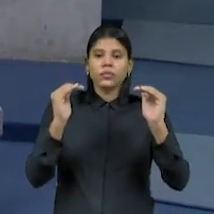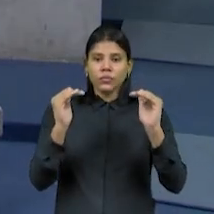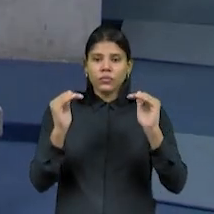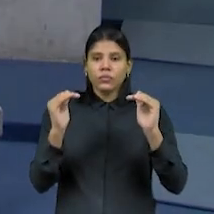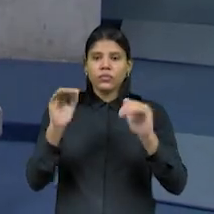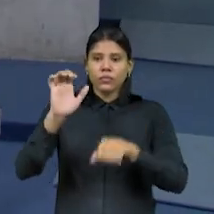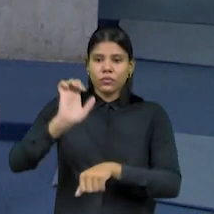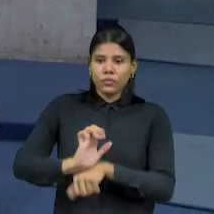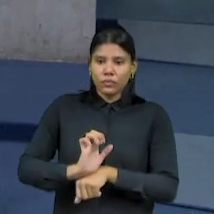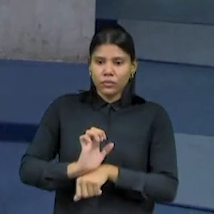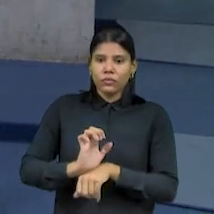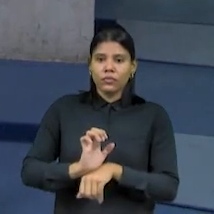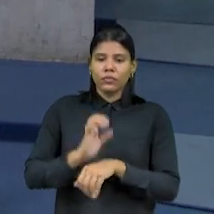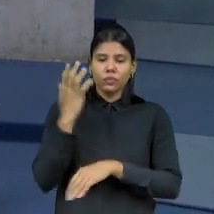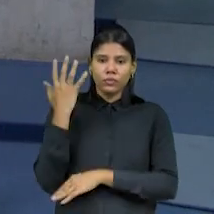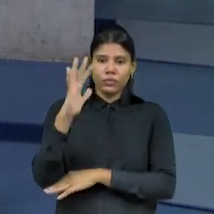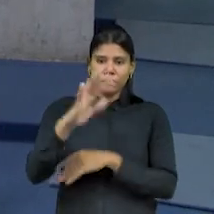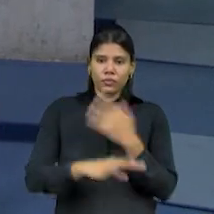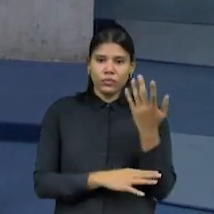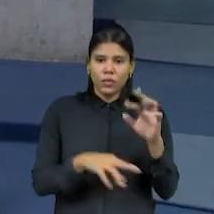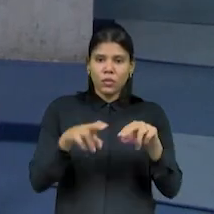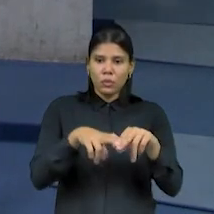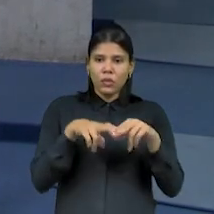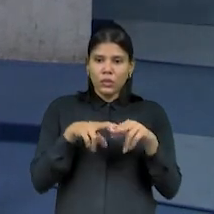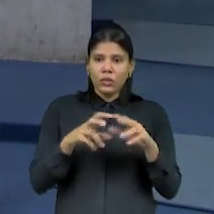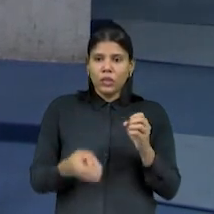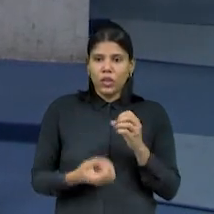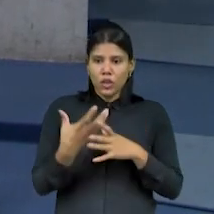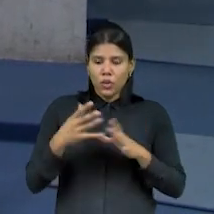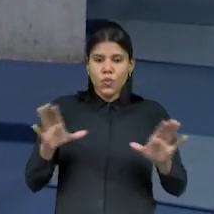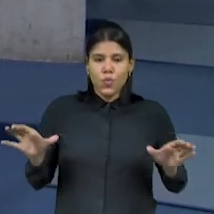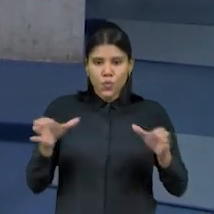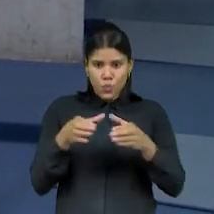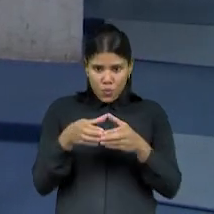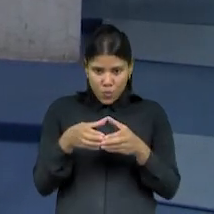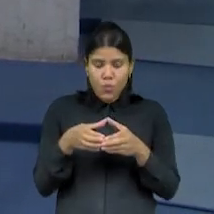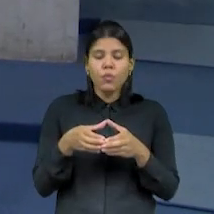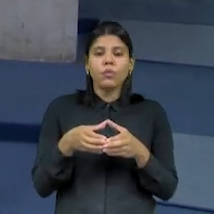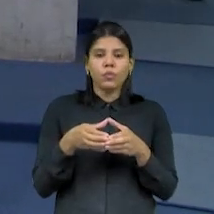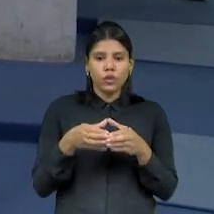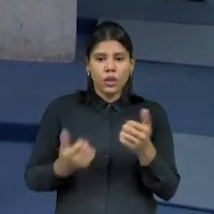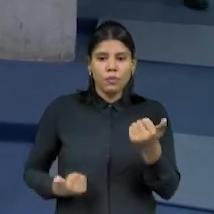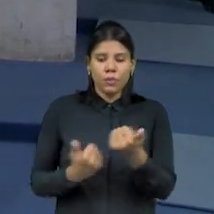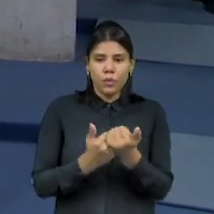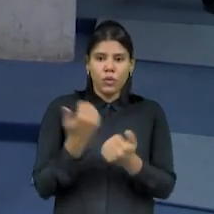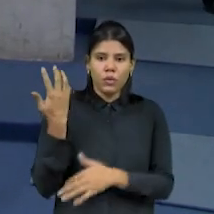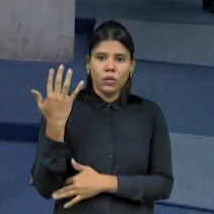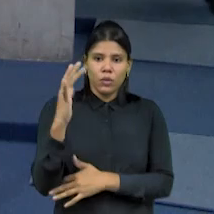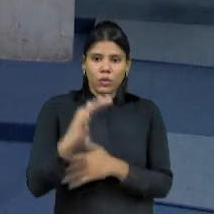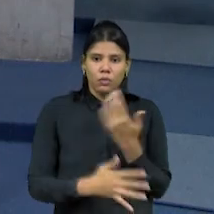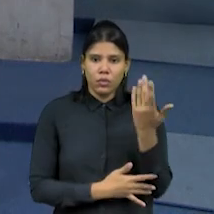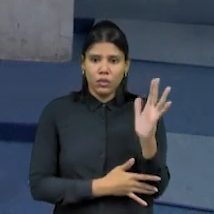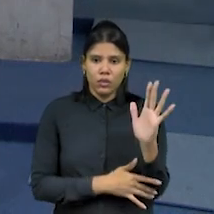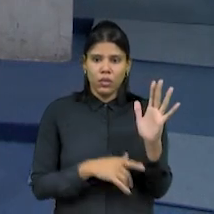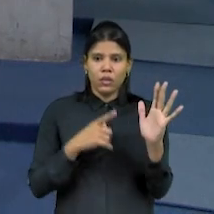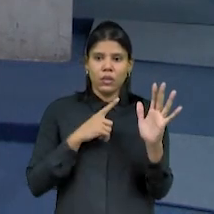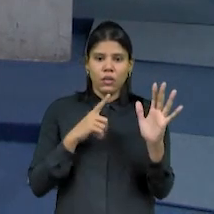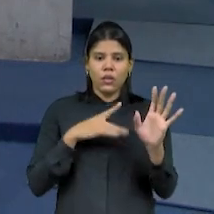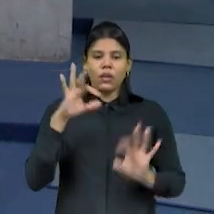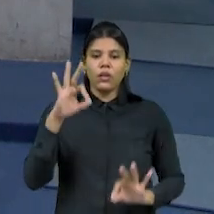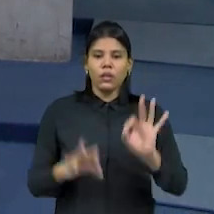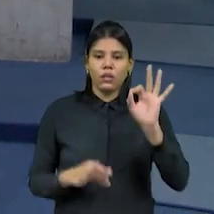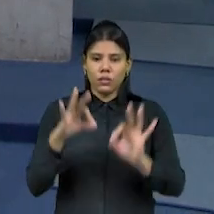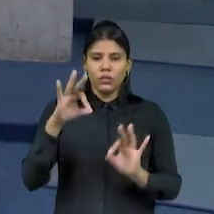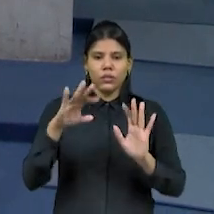criado o Grupo Ocupacional de Atividades de Apoio Ambiental, que define as denominações e atribuições dos